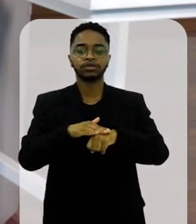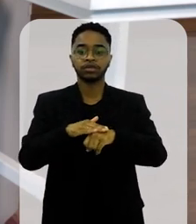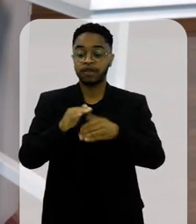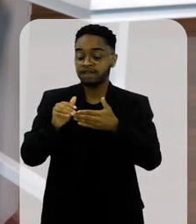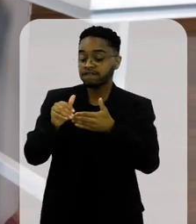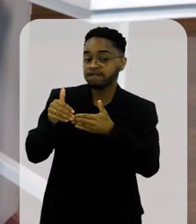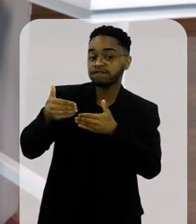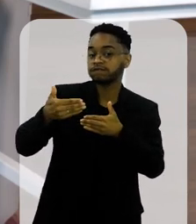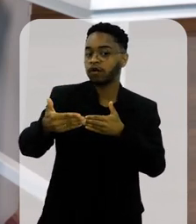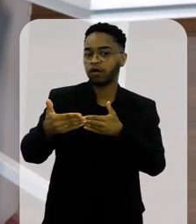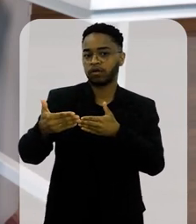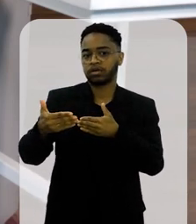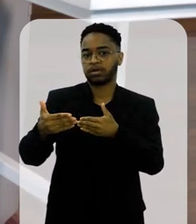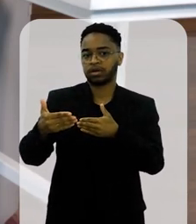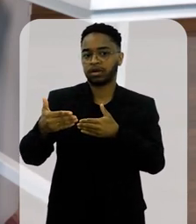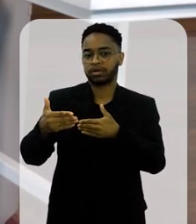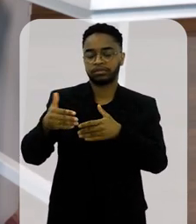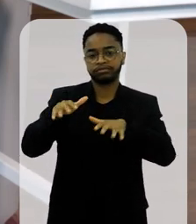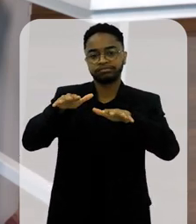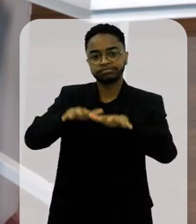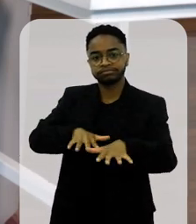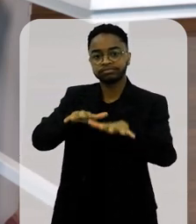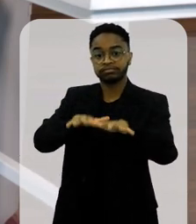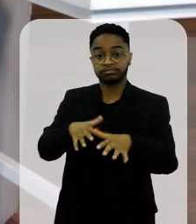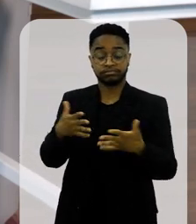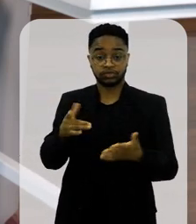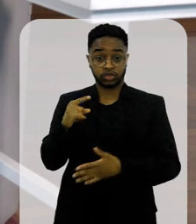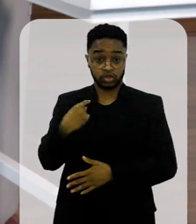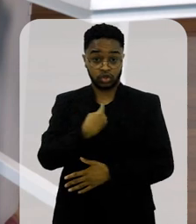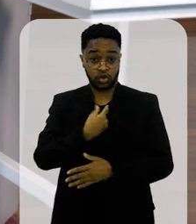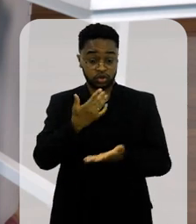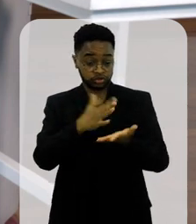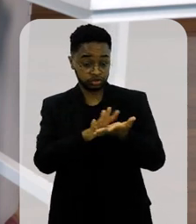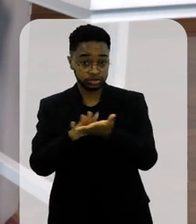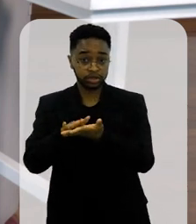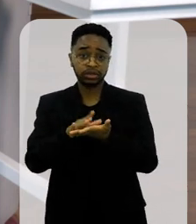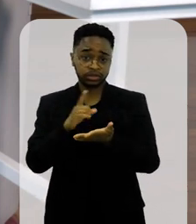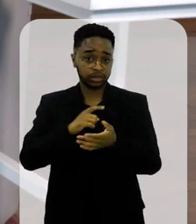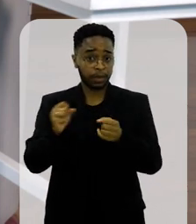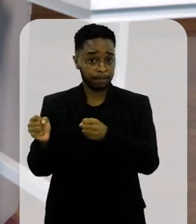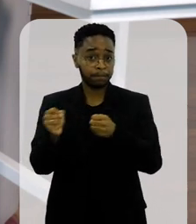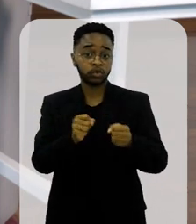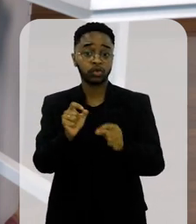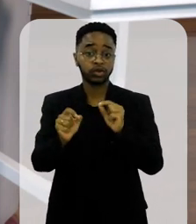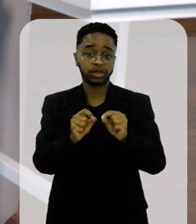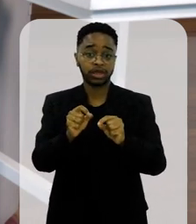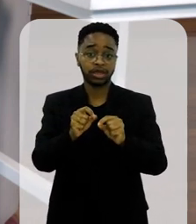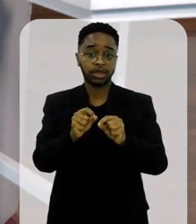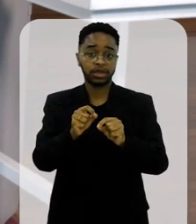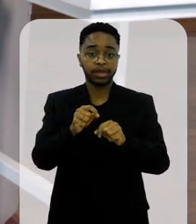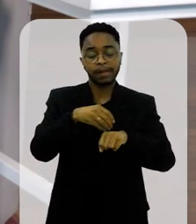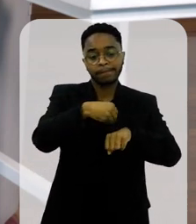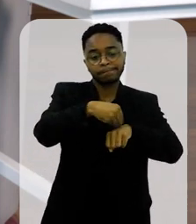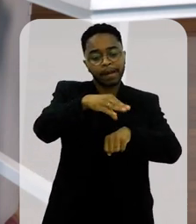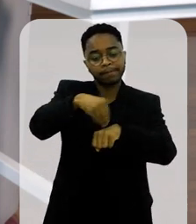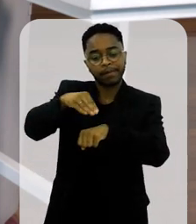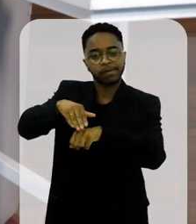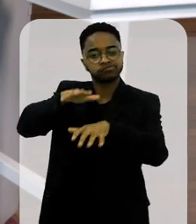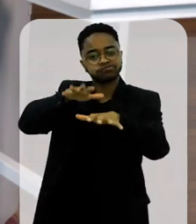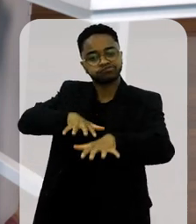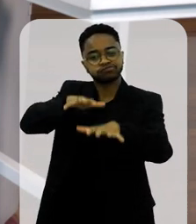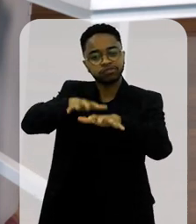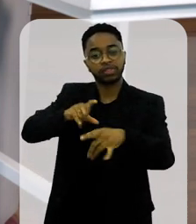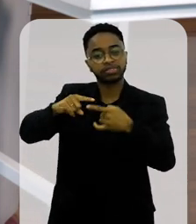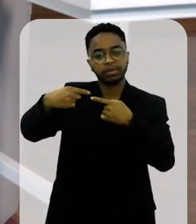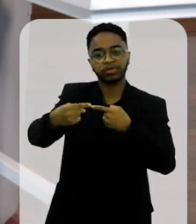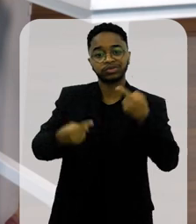fora da avenida. Isso é genial. A gente tem... Nós, sambistas, temos esse poder de levar alguma coisa para a avenida que depois vai